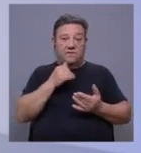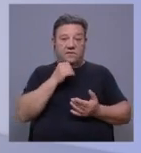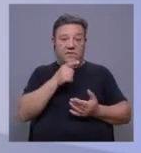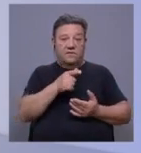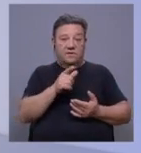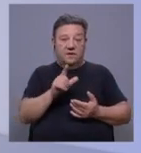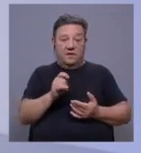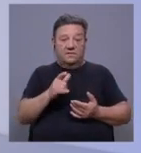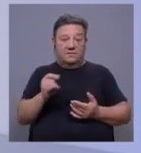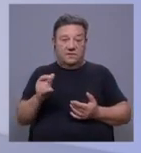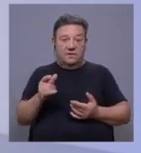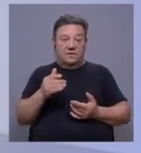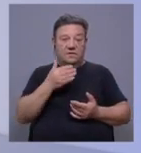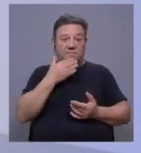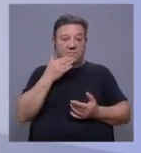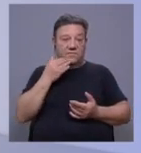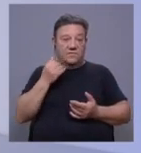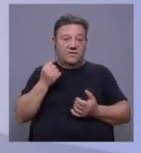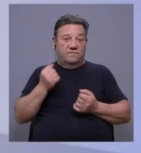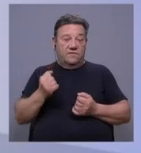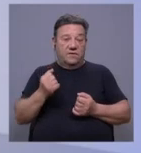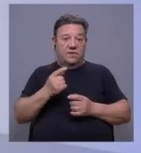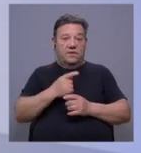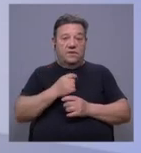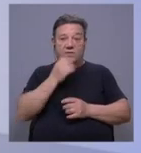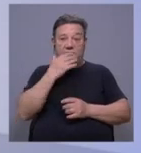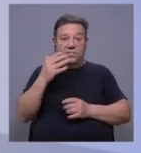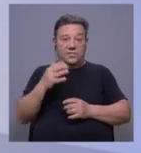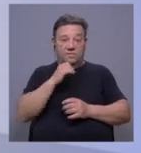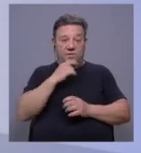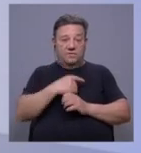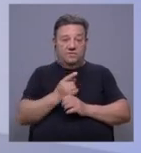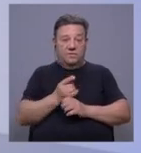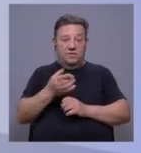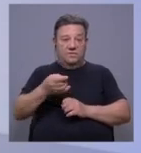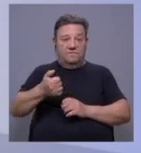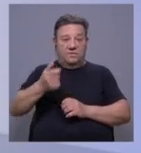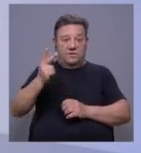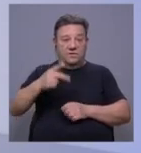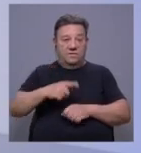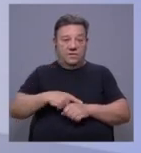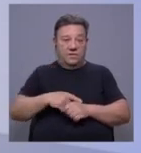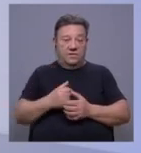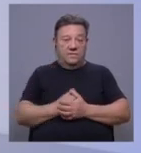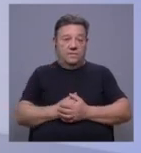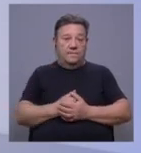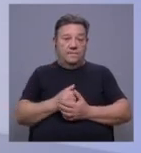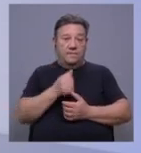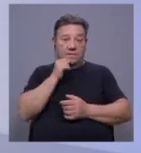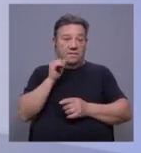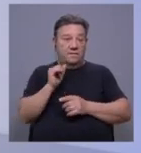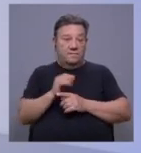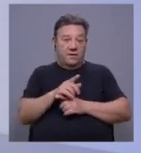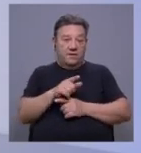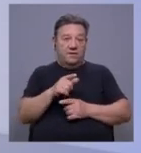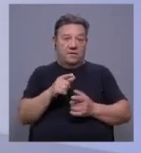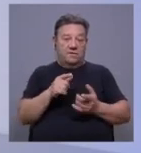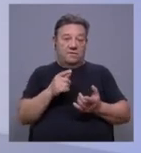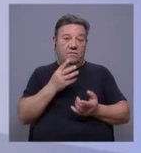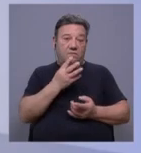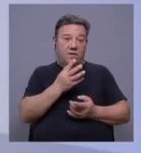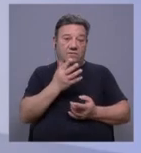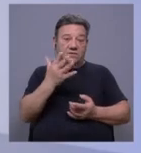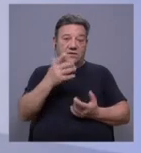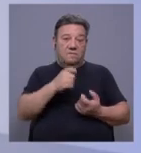será do quadrante leste moderado ou forte e com rajadas que pode atingir os 95 km por hora. A ondulação de nordeste com